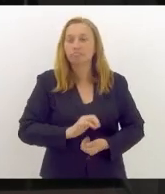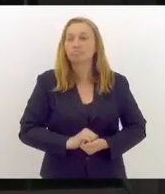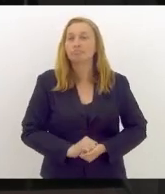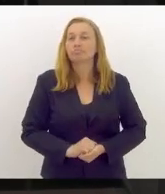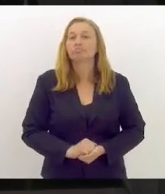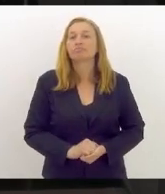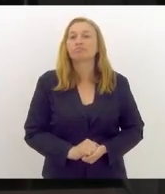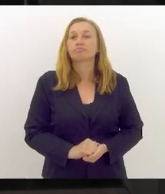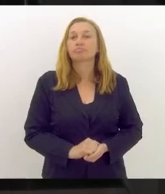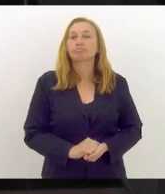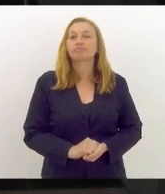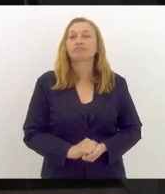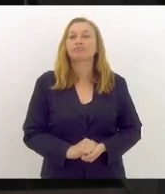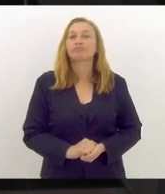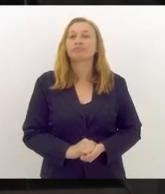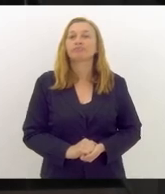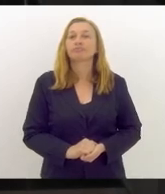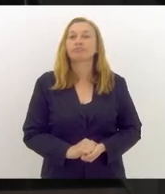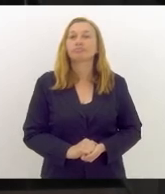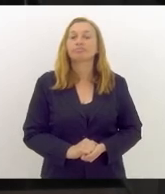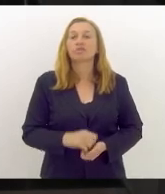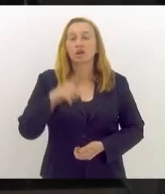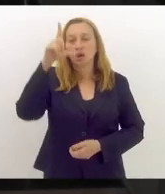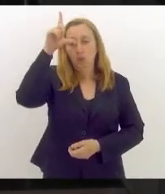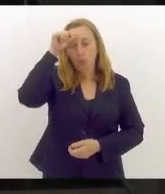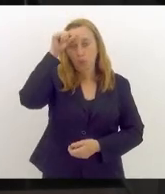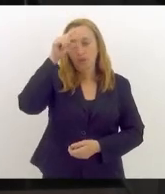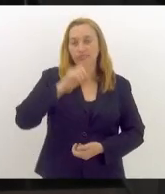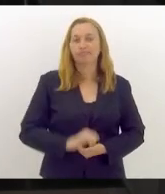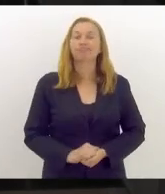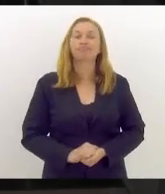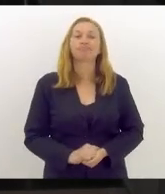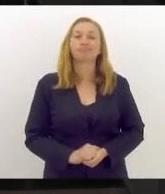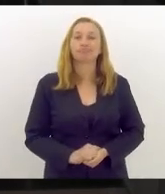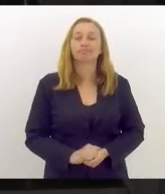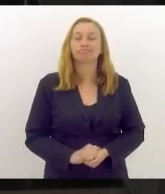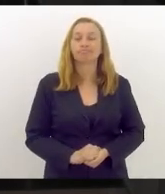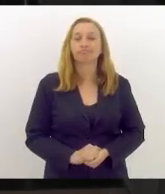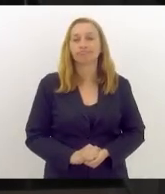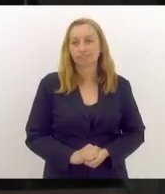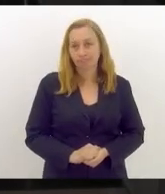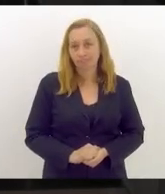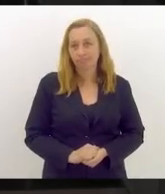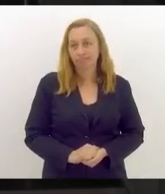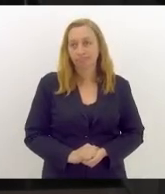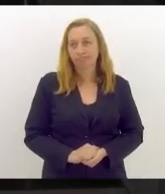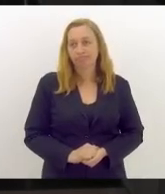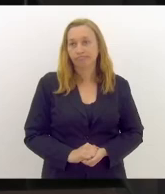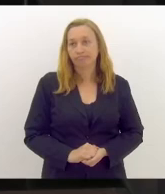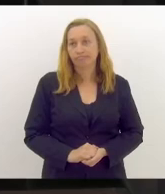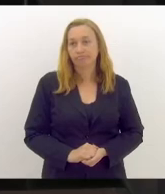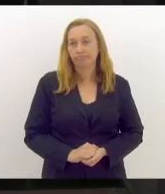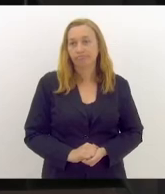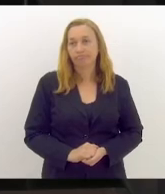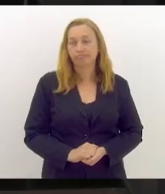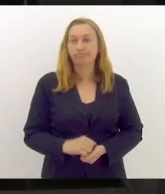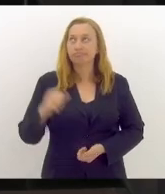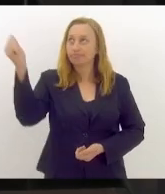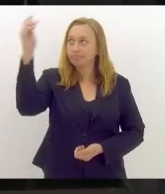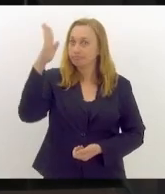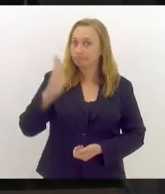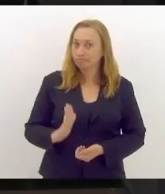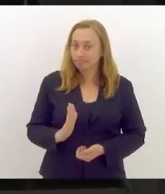fizesse assim, ufa, que alívio, o Brasil